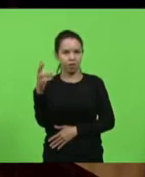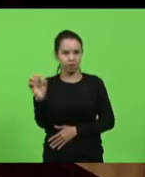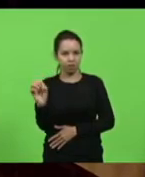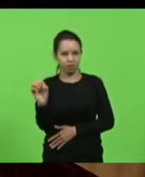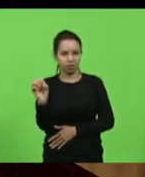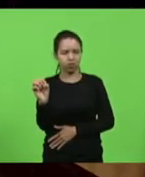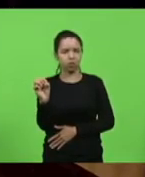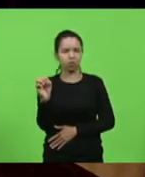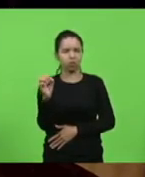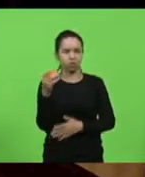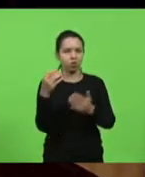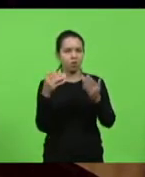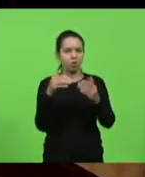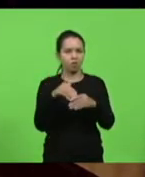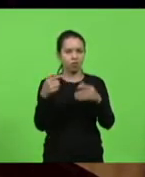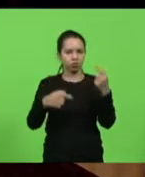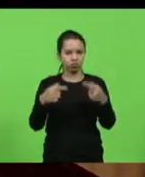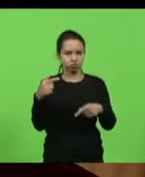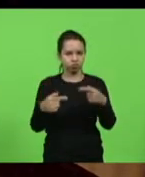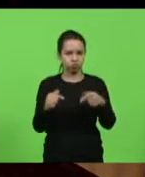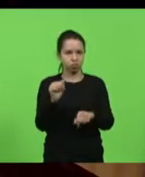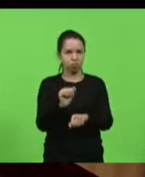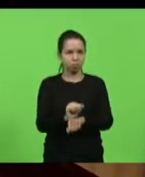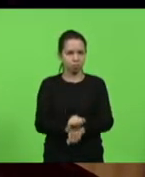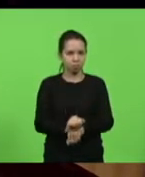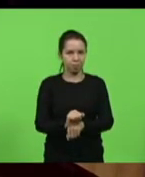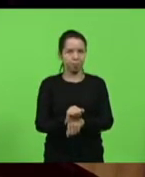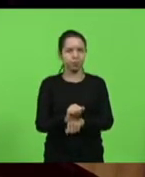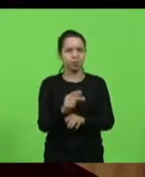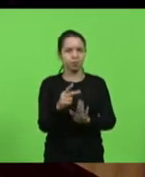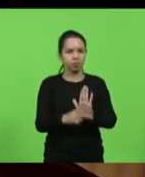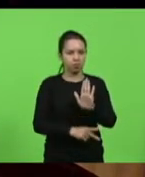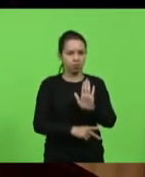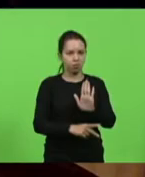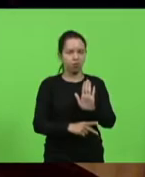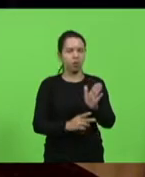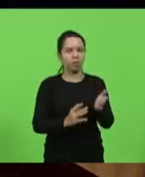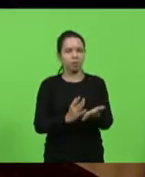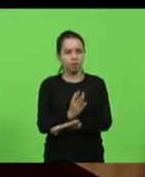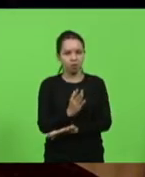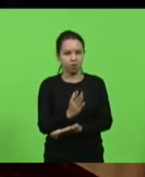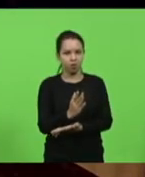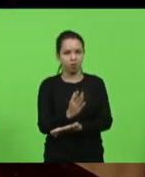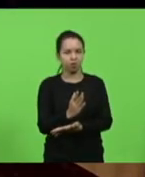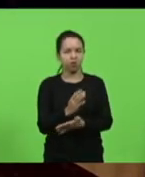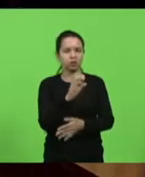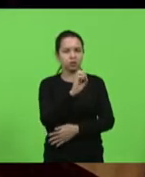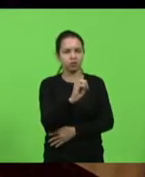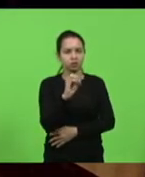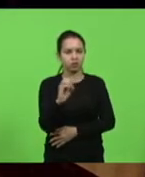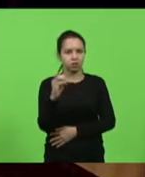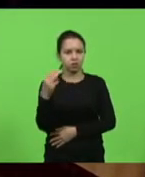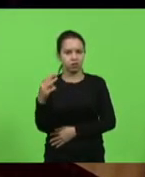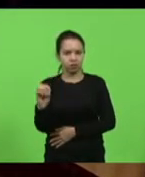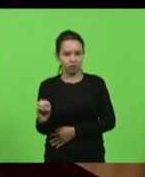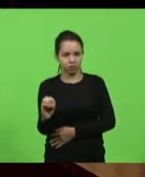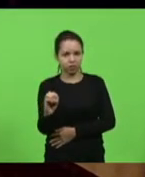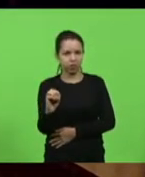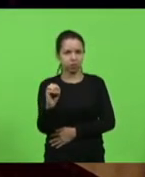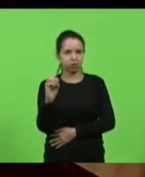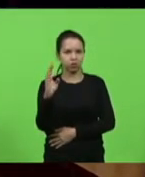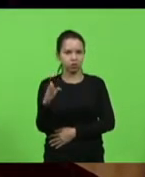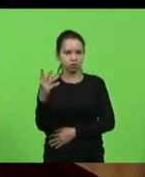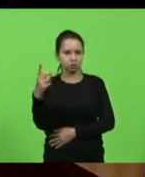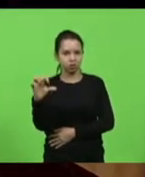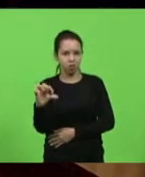Foram aprovados em turno único os projetos de lei número 0030-2019, com